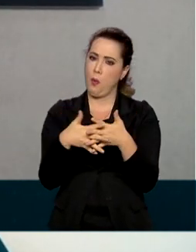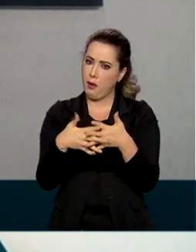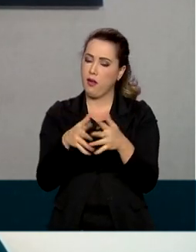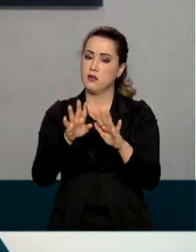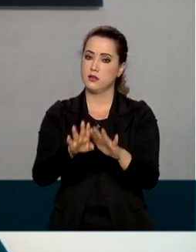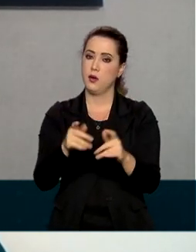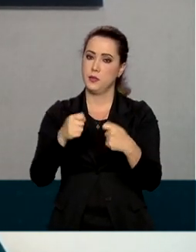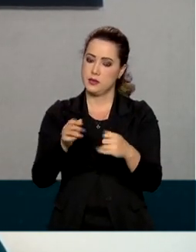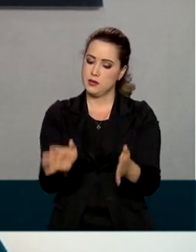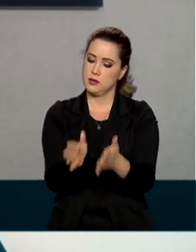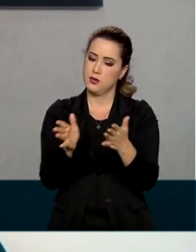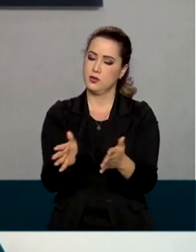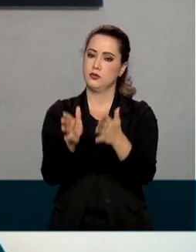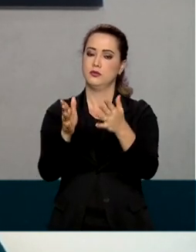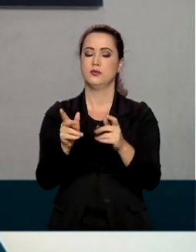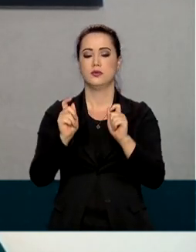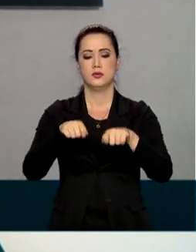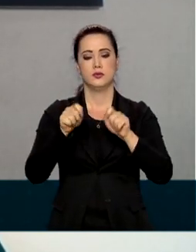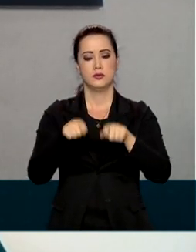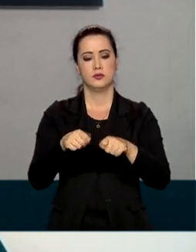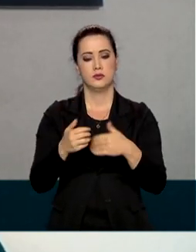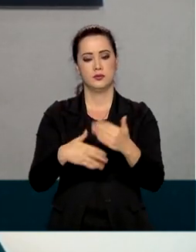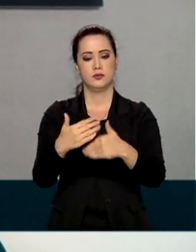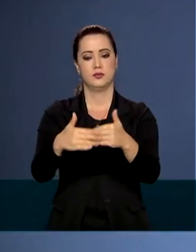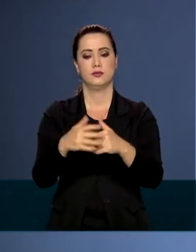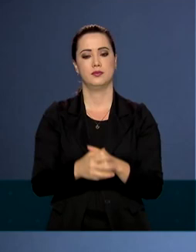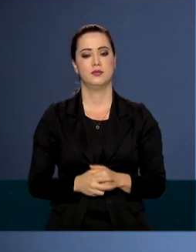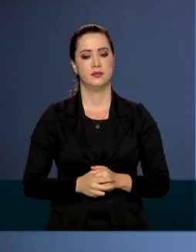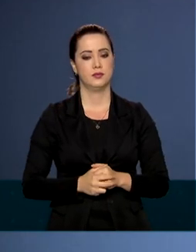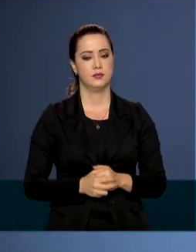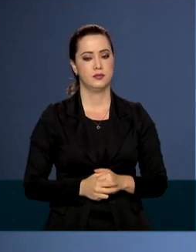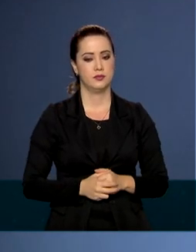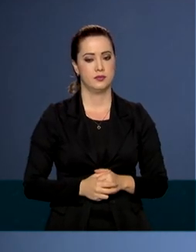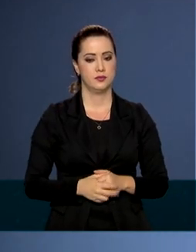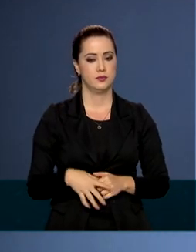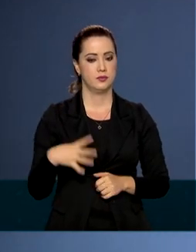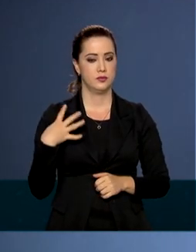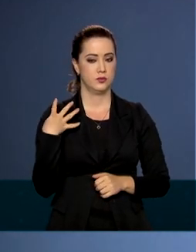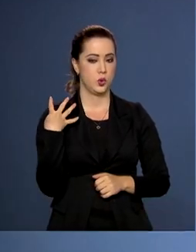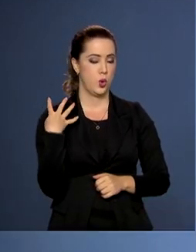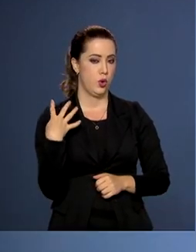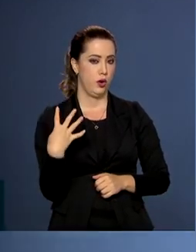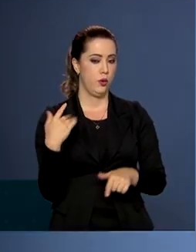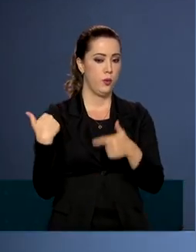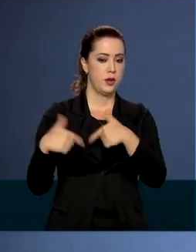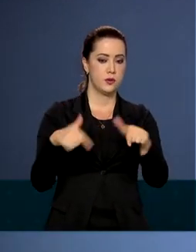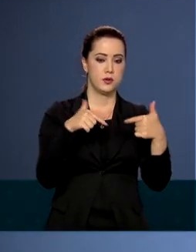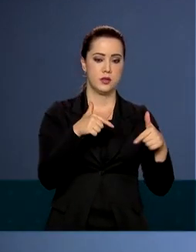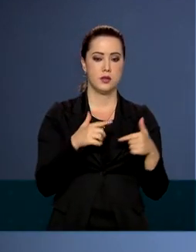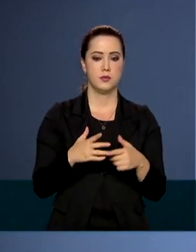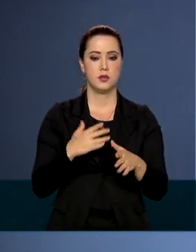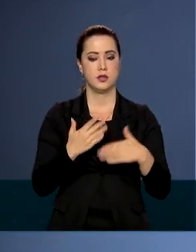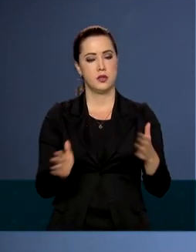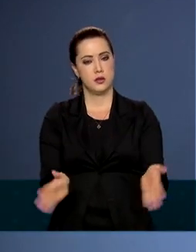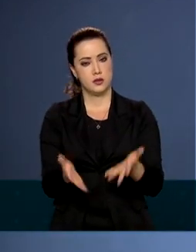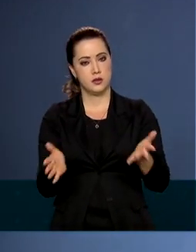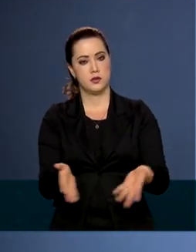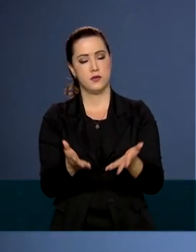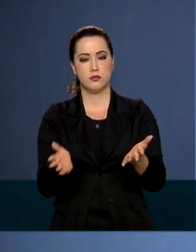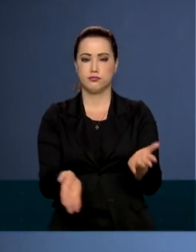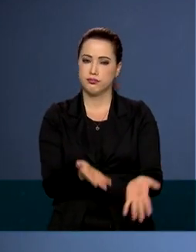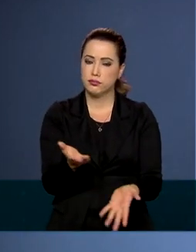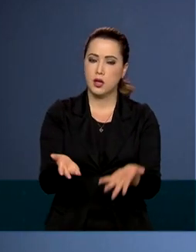grande de cooperação transmoverista e de desenvolvimento regional. Serão quatro eixos de ação. Desenvolvimento produtivo,